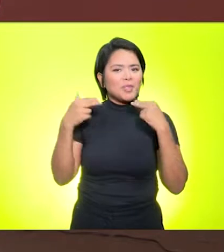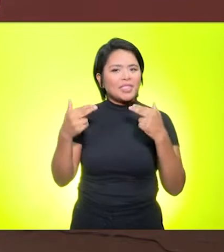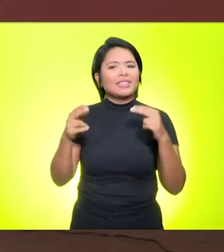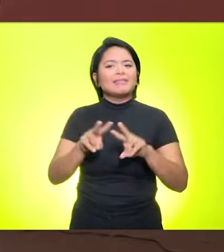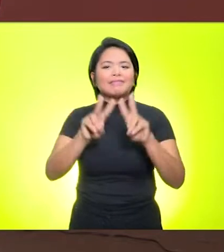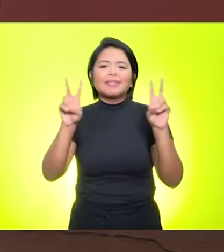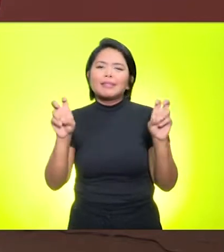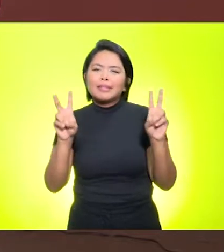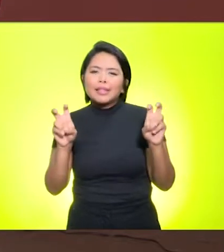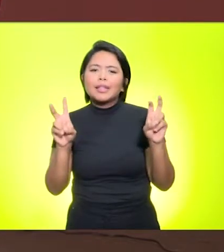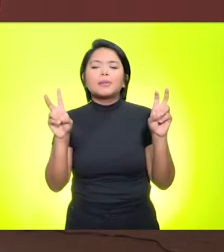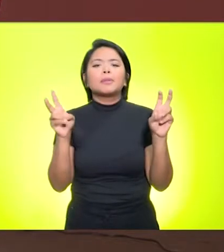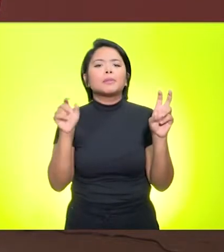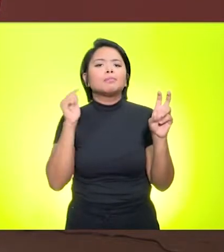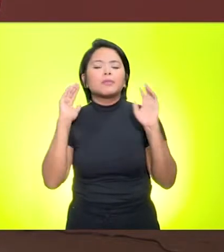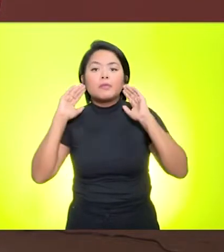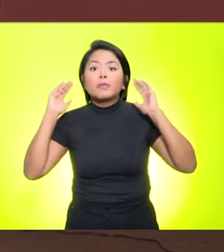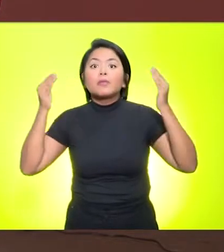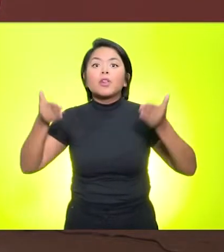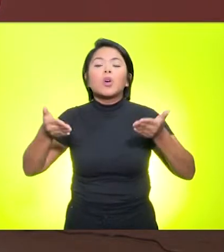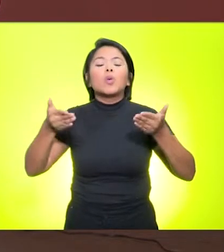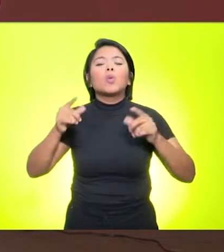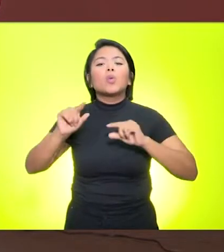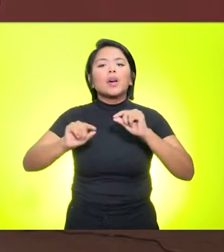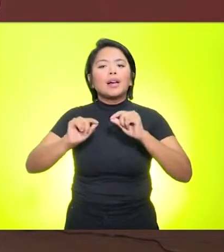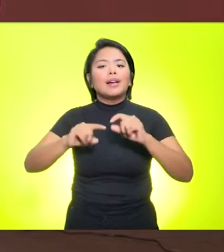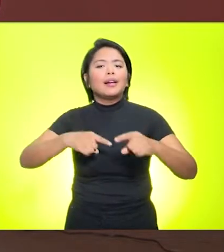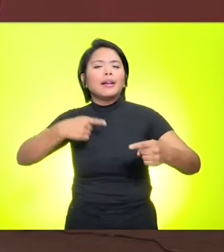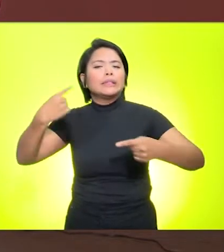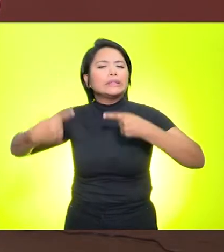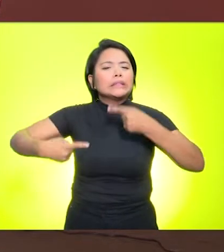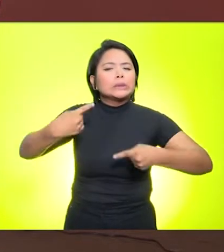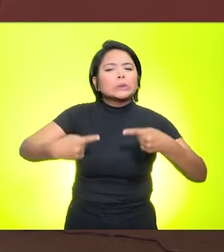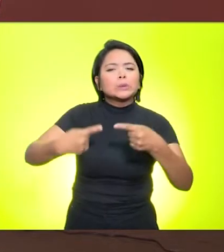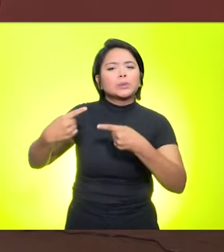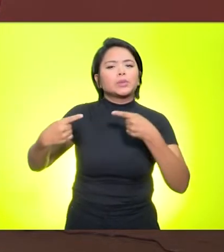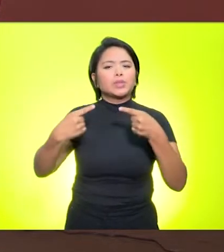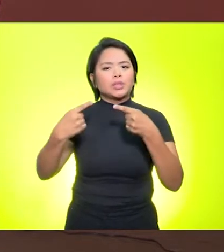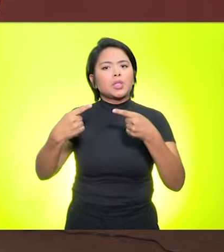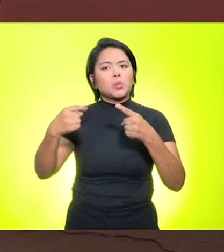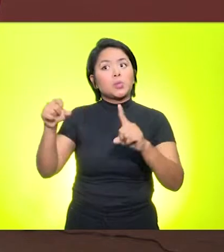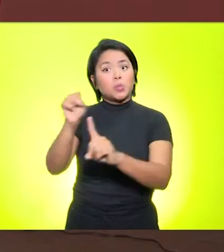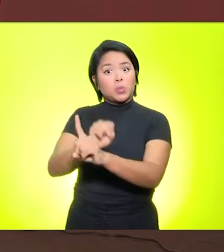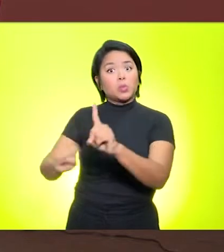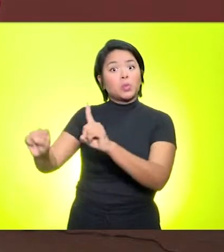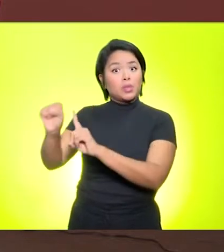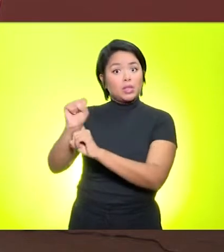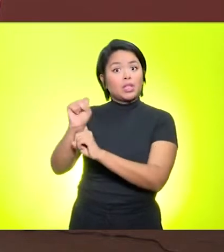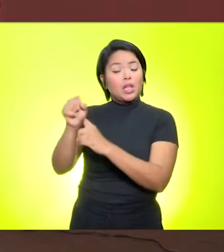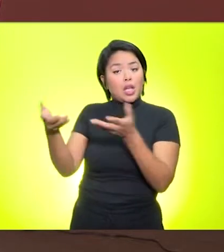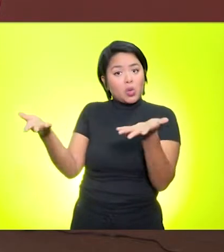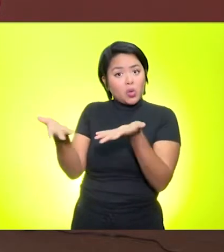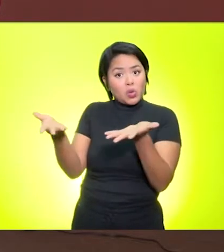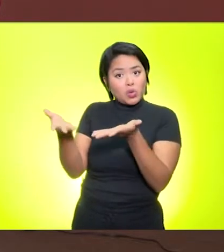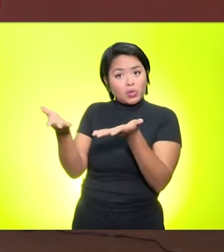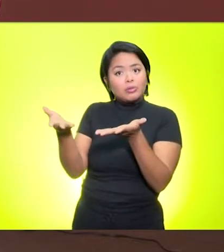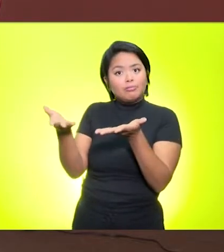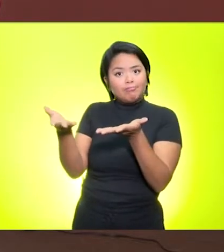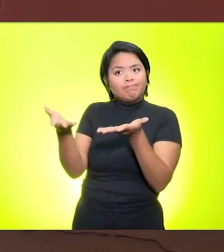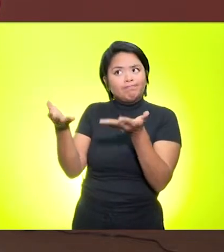que trazem à luz a discussão do que a sociedade realmente precisa